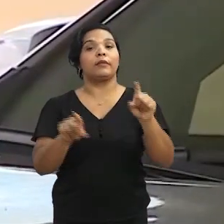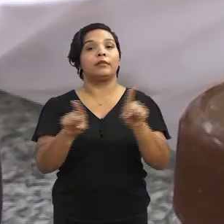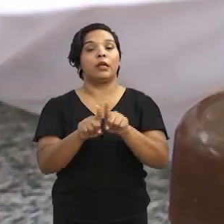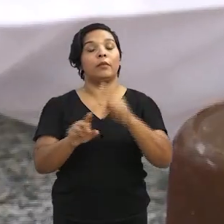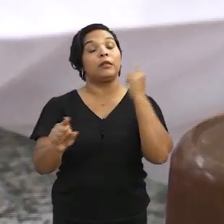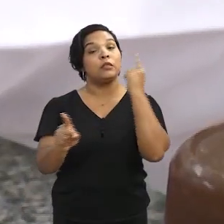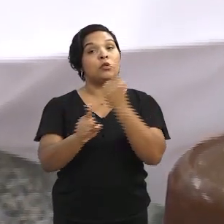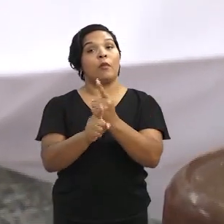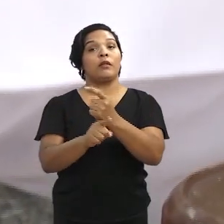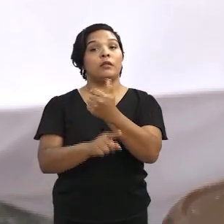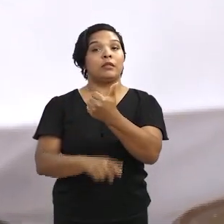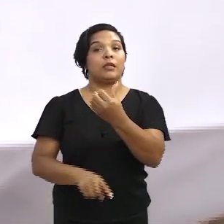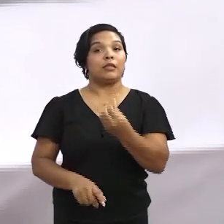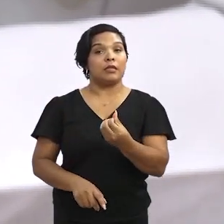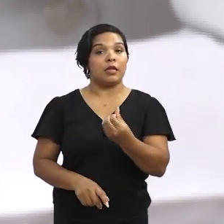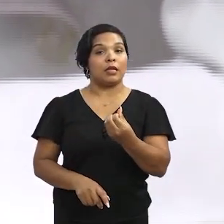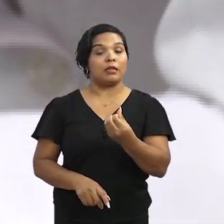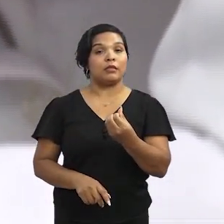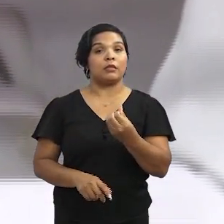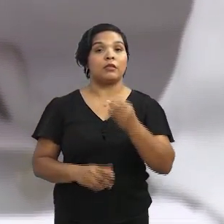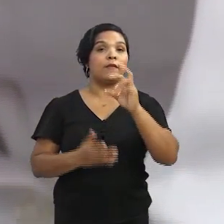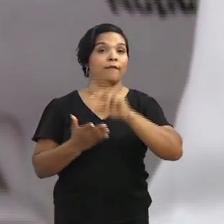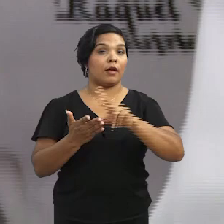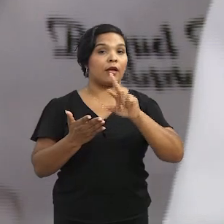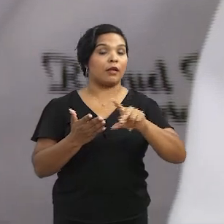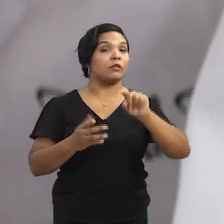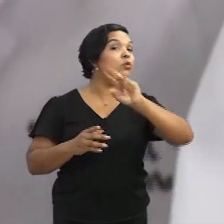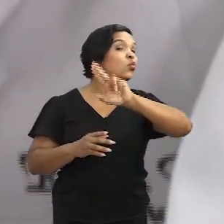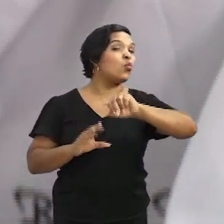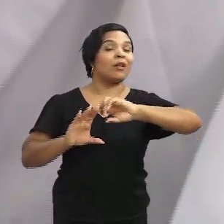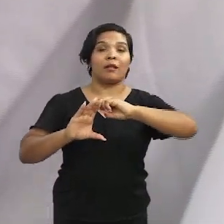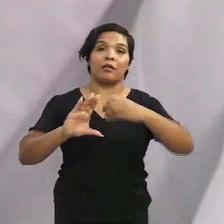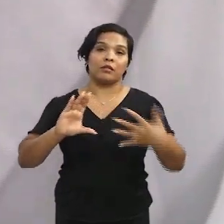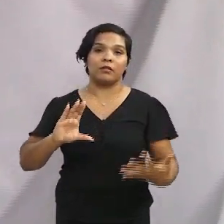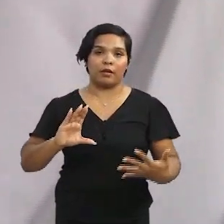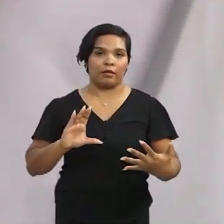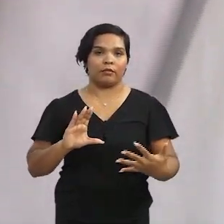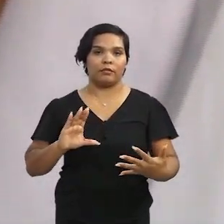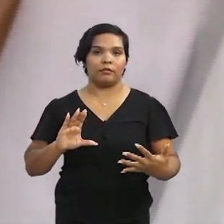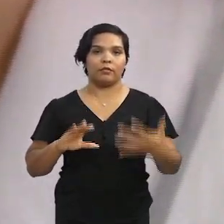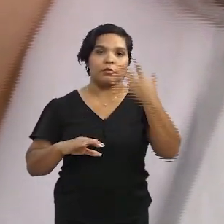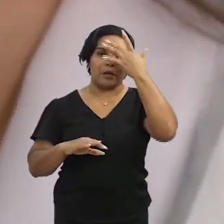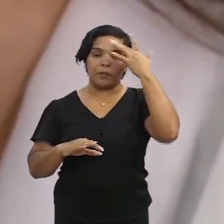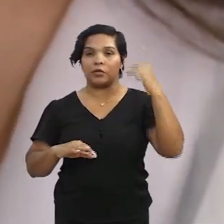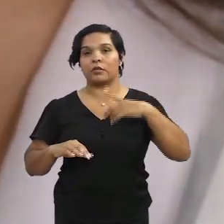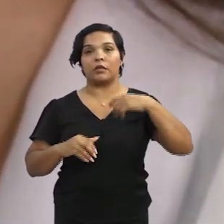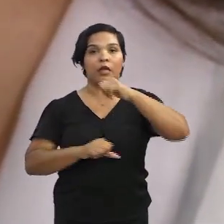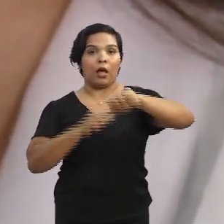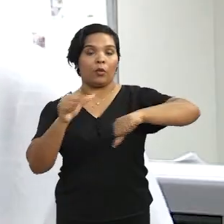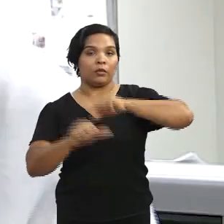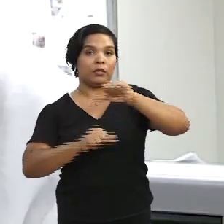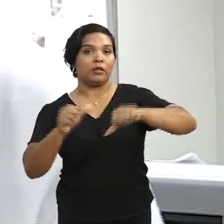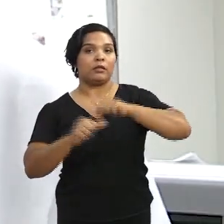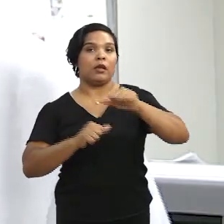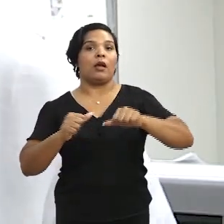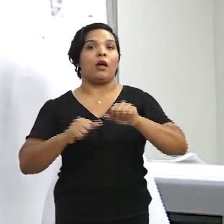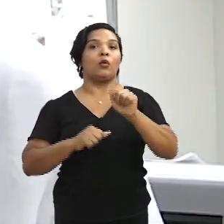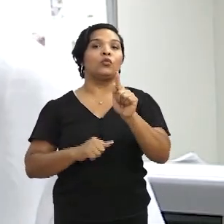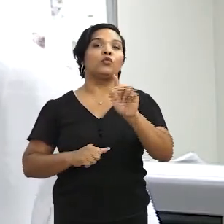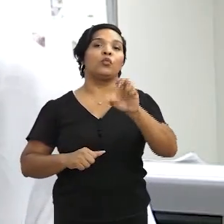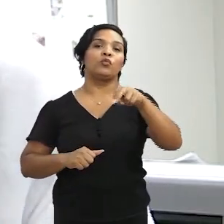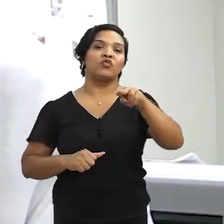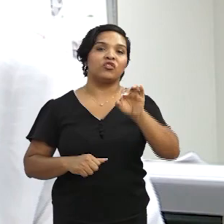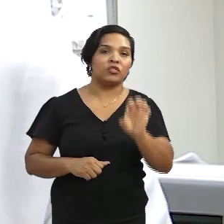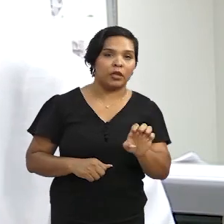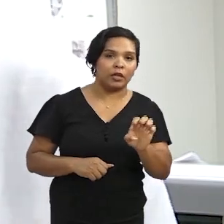doença, também foi descoberto que 16 delas nunca haviam sido classificadas. Os indivíduos que têm essas alterações em determinados